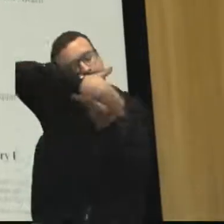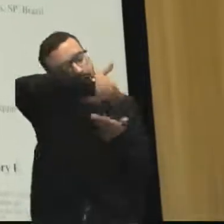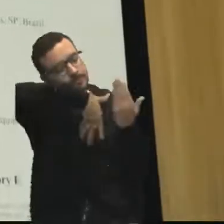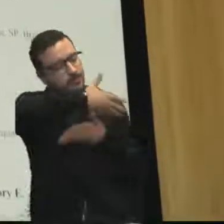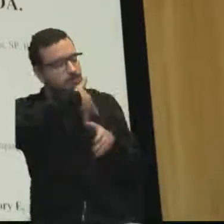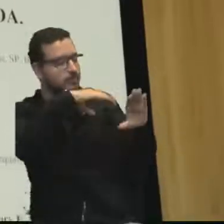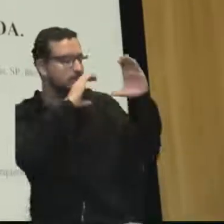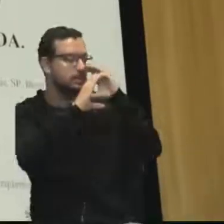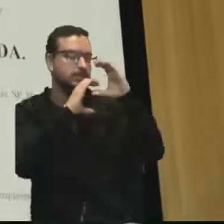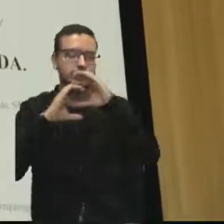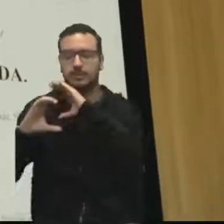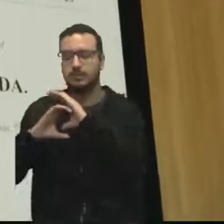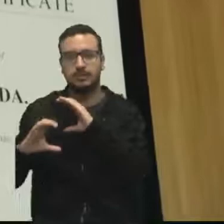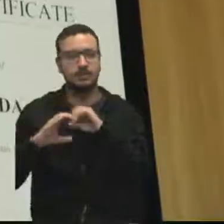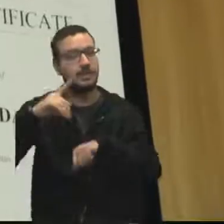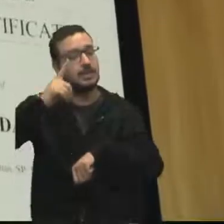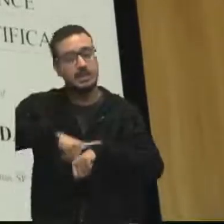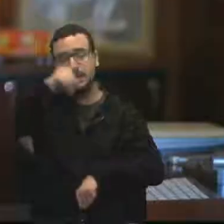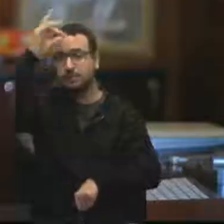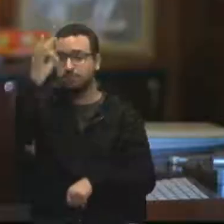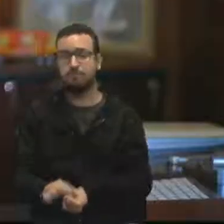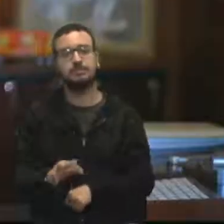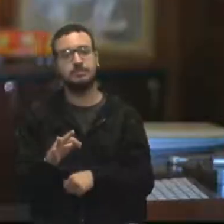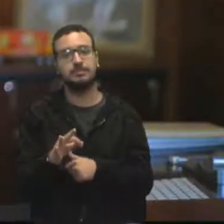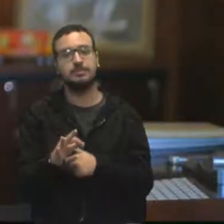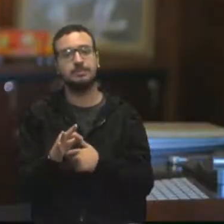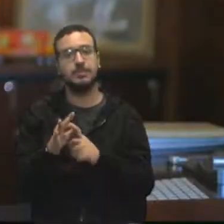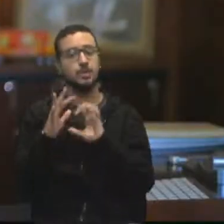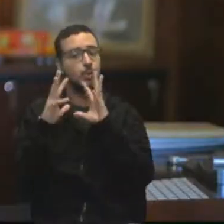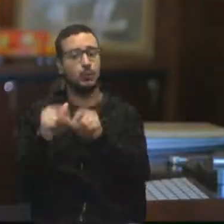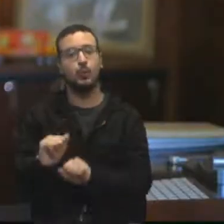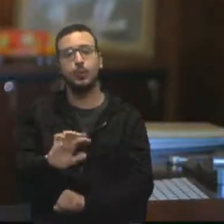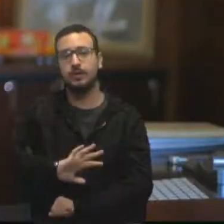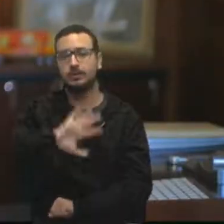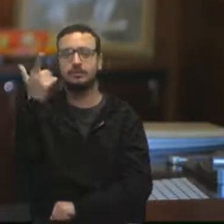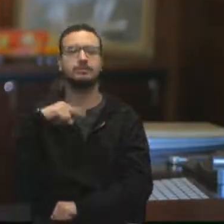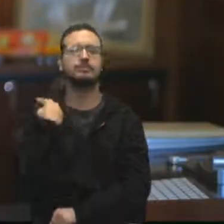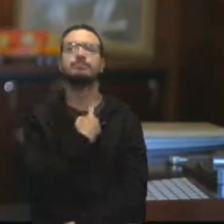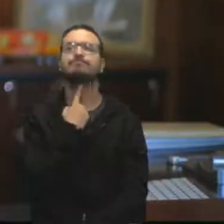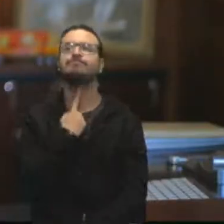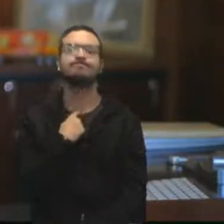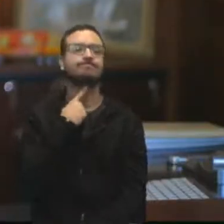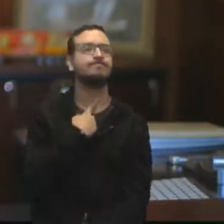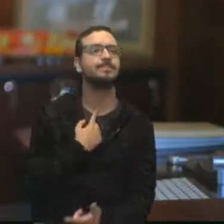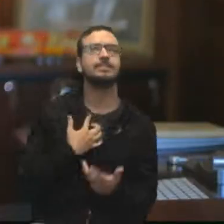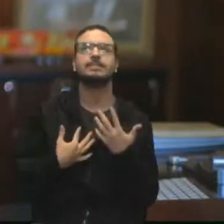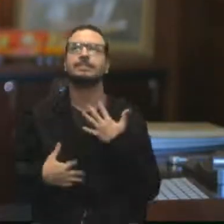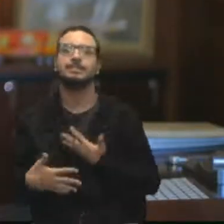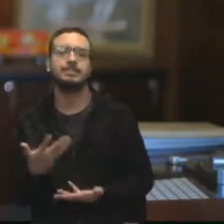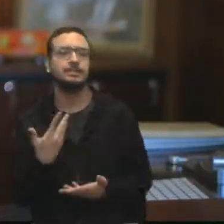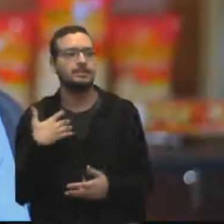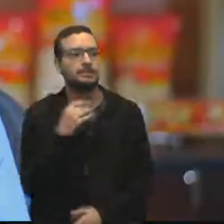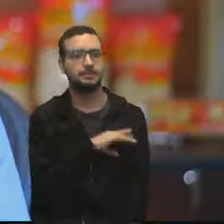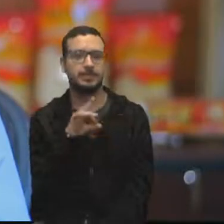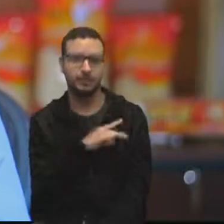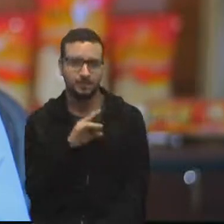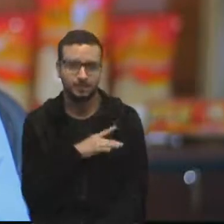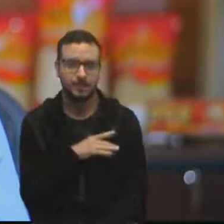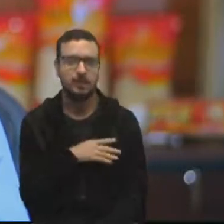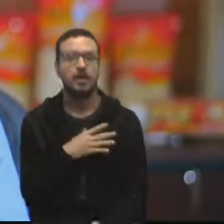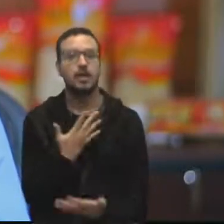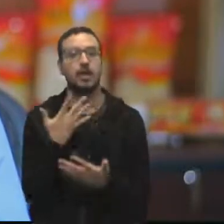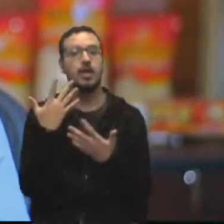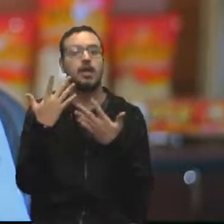em tempo real de tudo o que estava acontecendo, os nossos desejos, os nossos anseios, os nossos medos e a